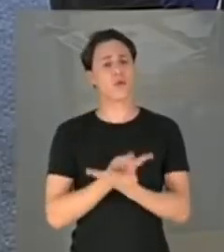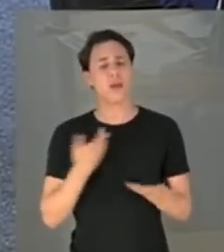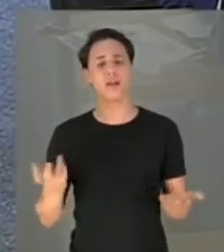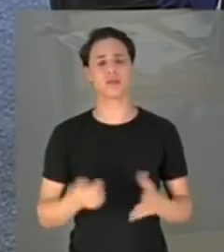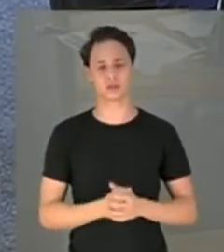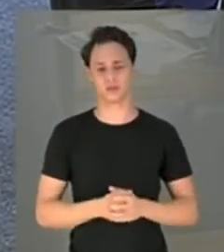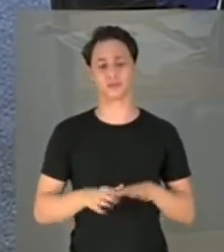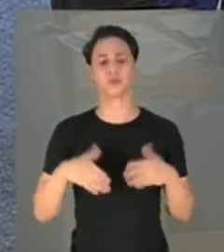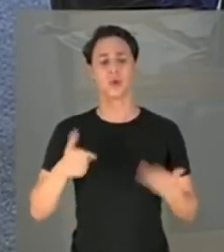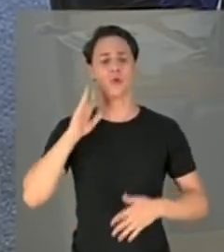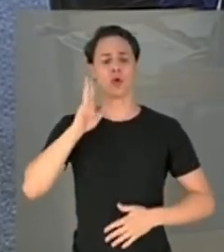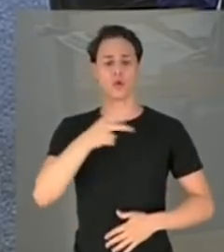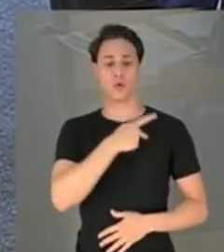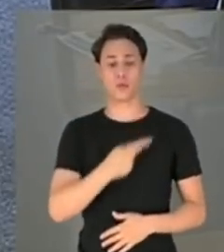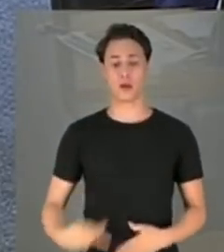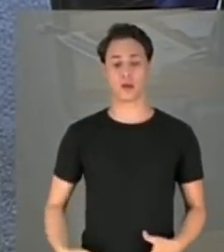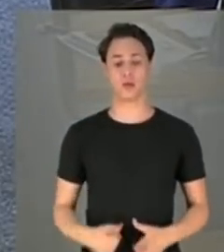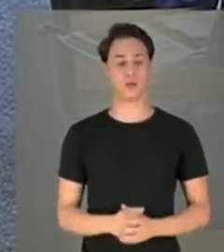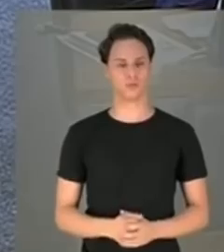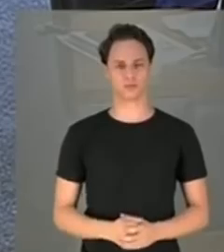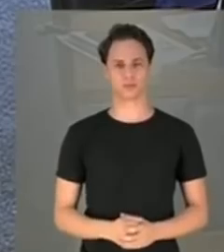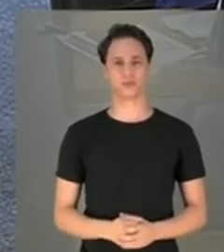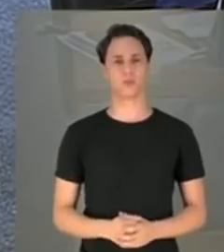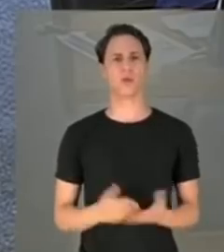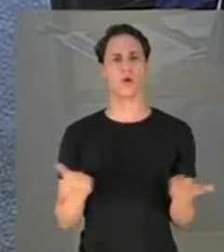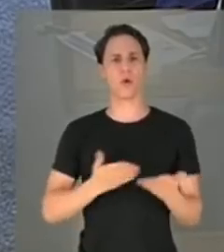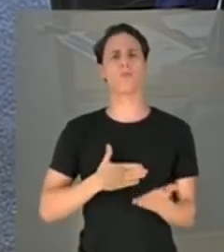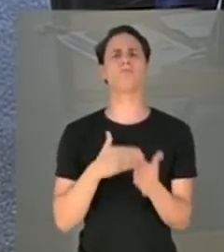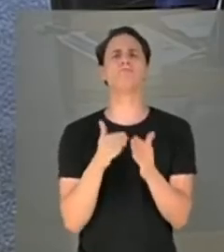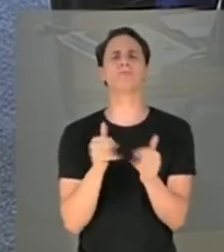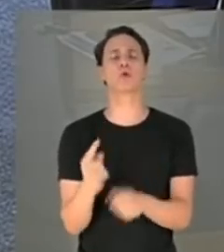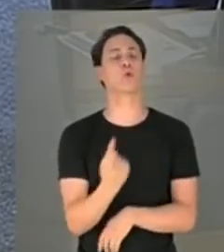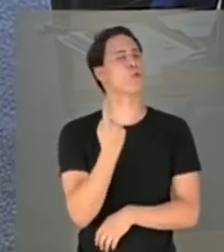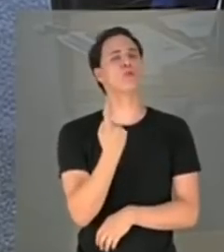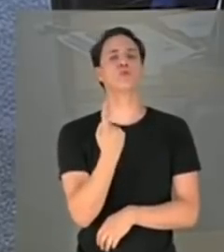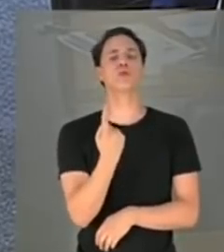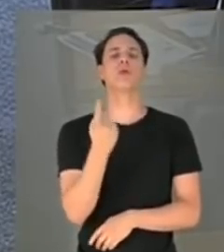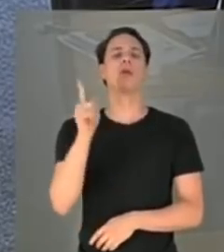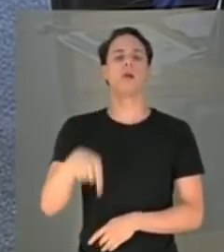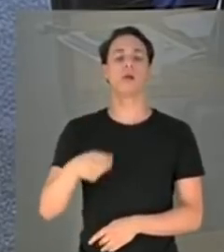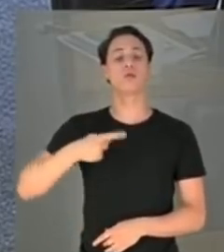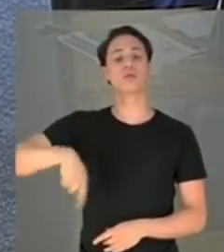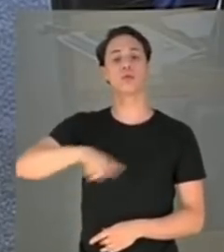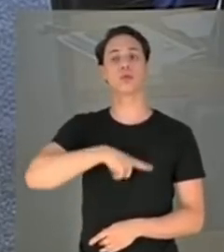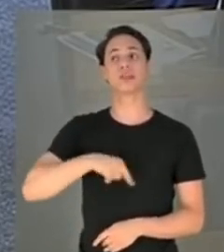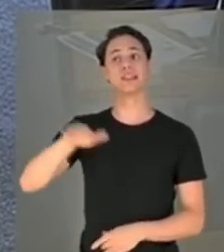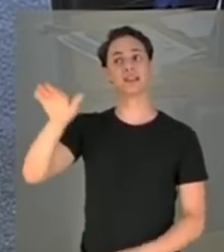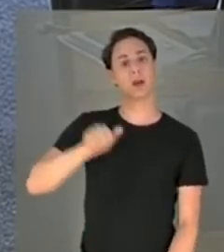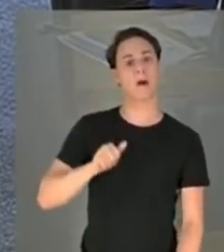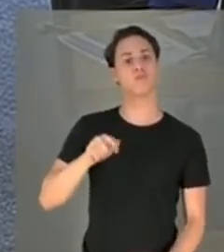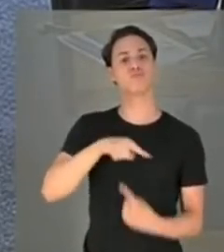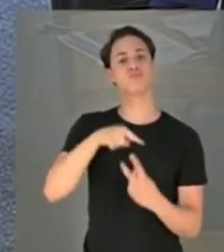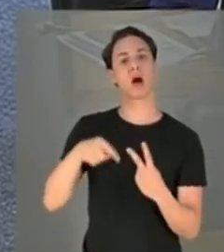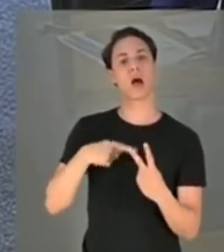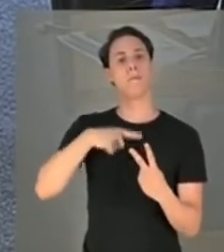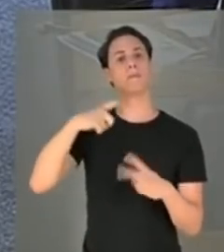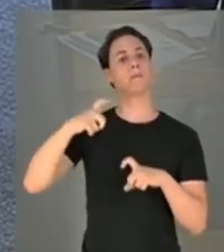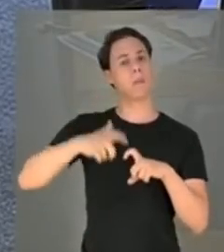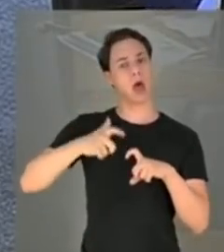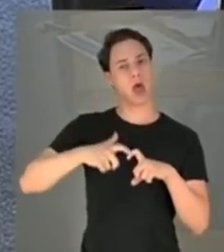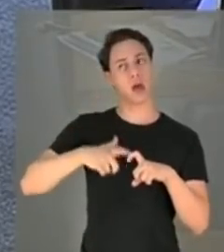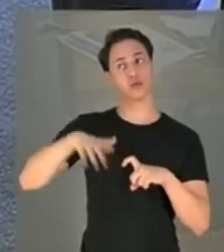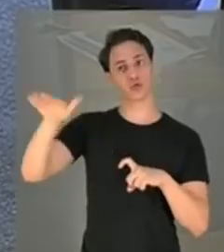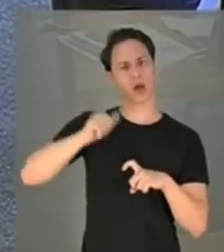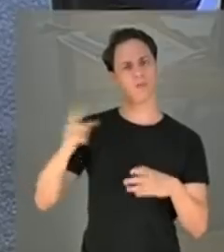Então, Presidente, o único apelo que estou fazendo aqui é para que nós convoquemos aqui médicos para